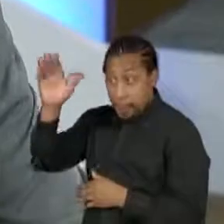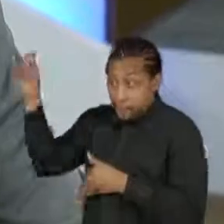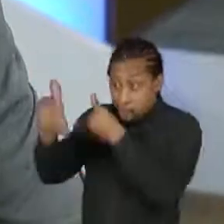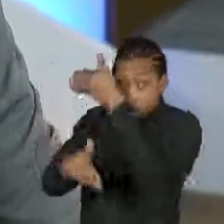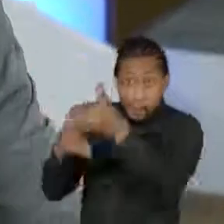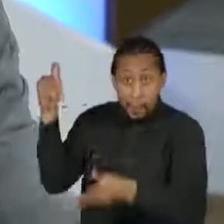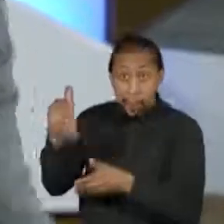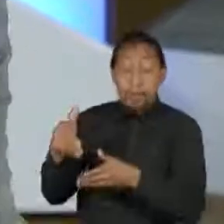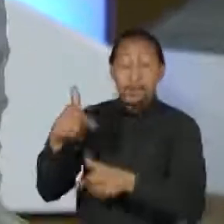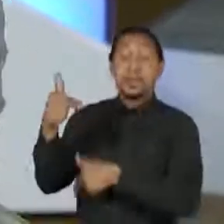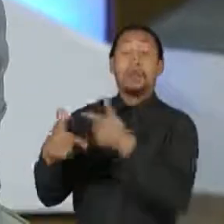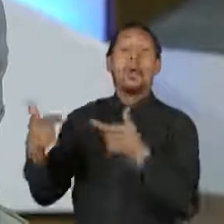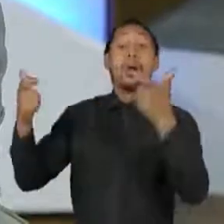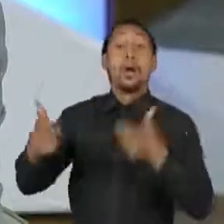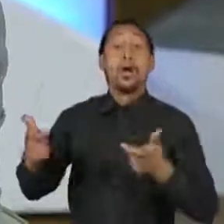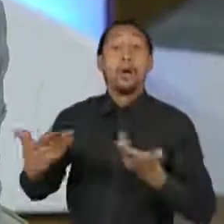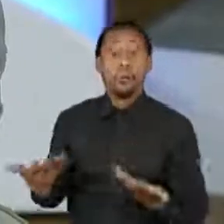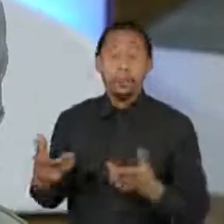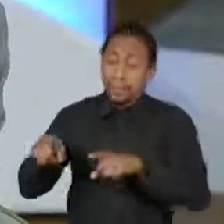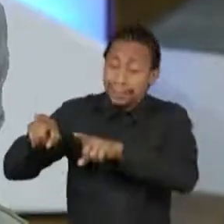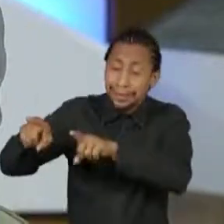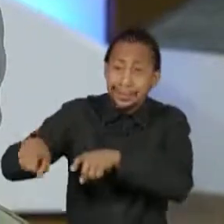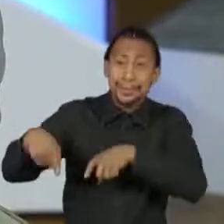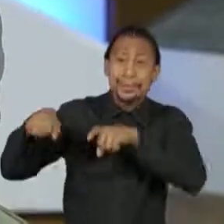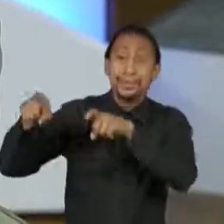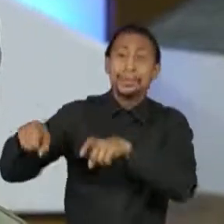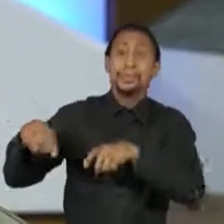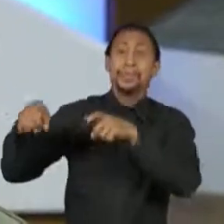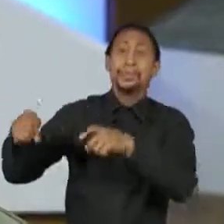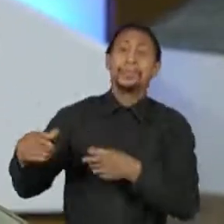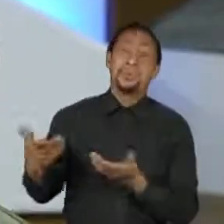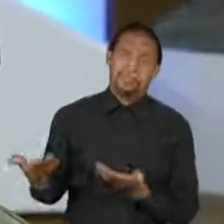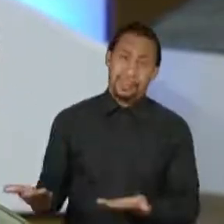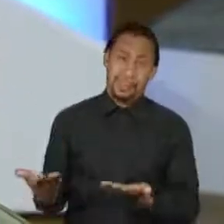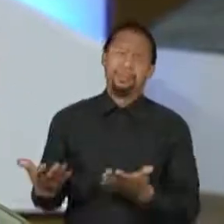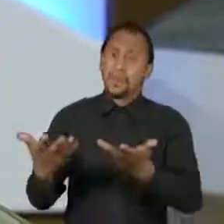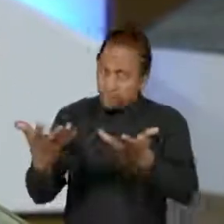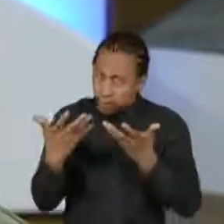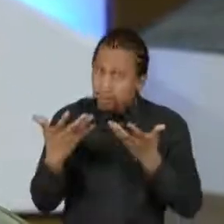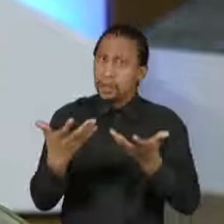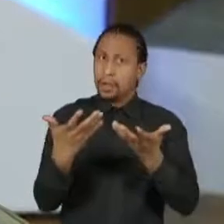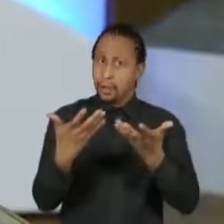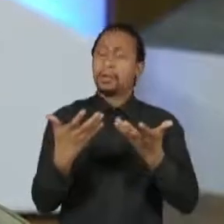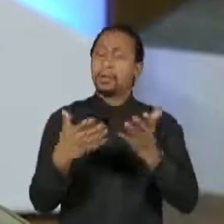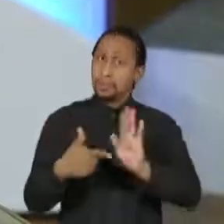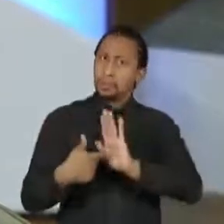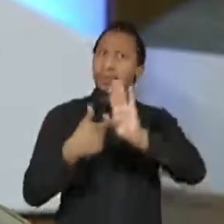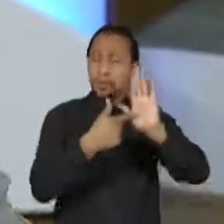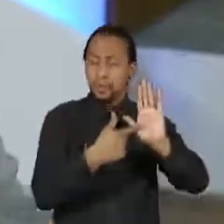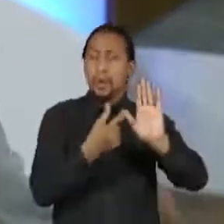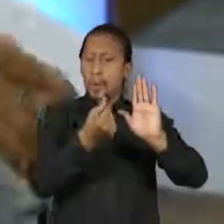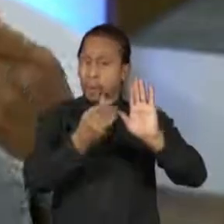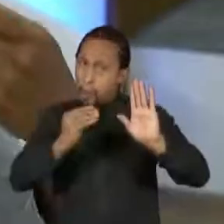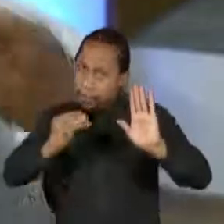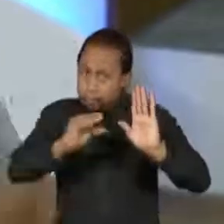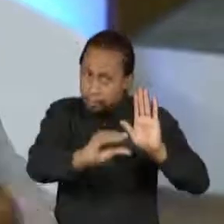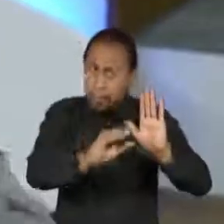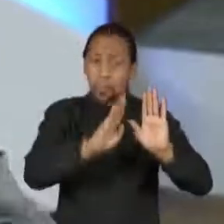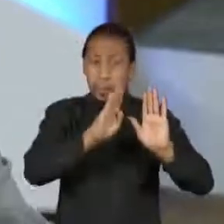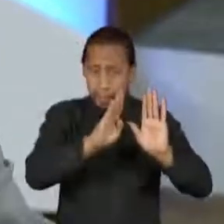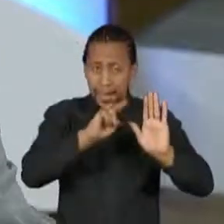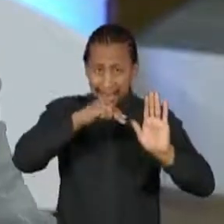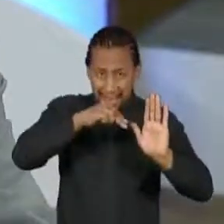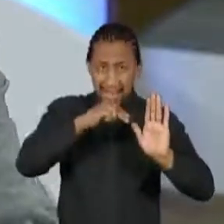hoje, eu quero que um percentual significativo do orçamento de investimento do BNDES venha